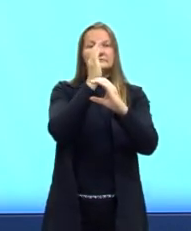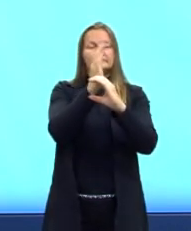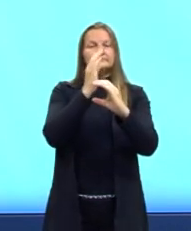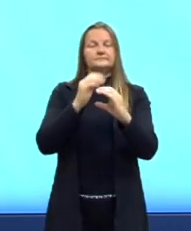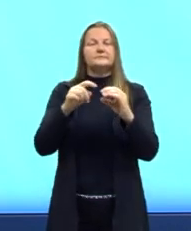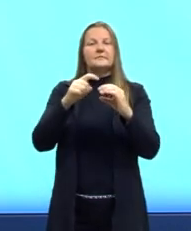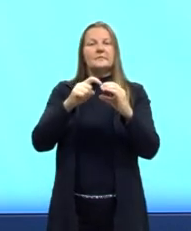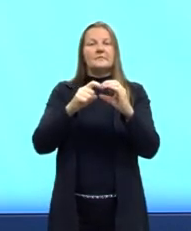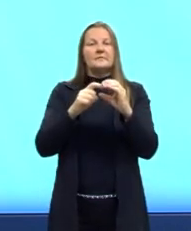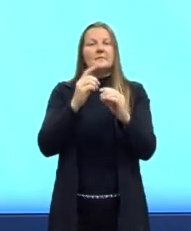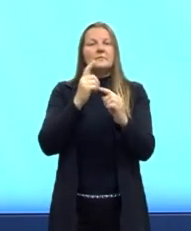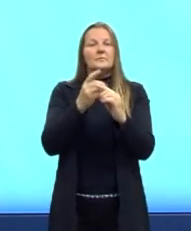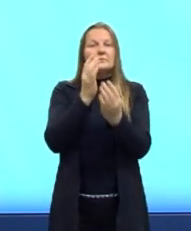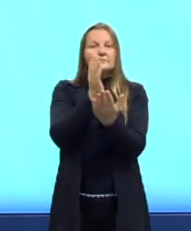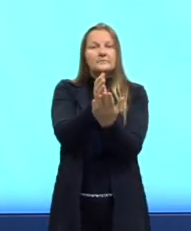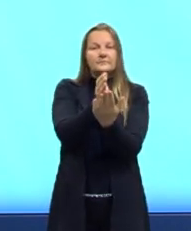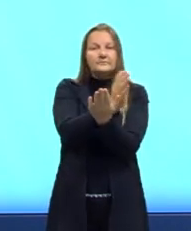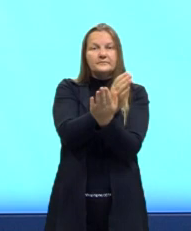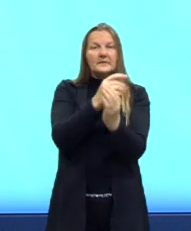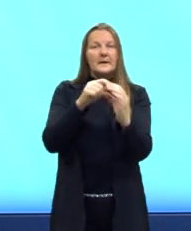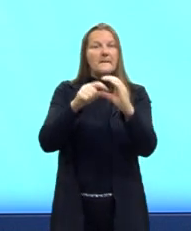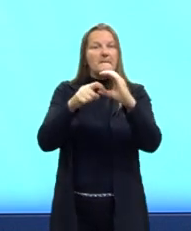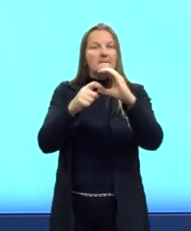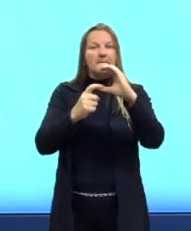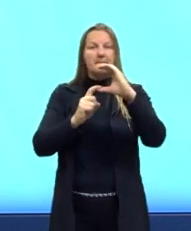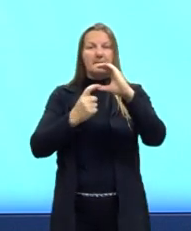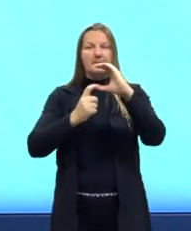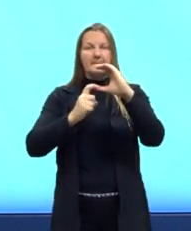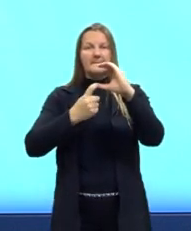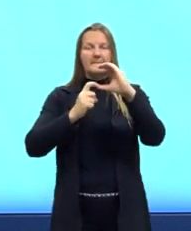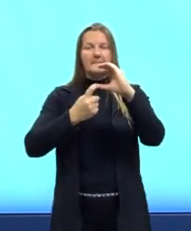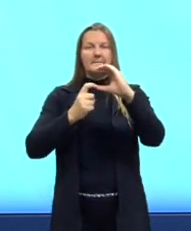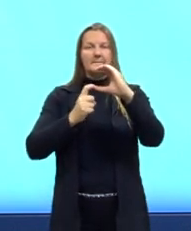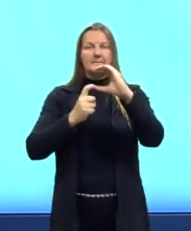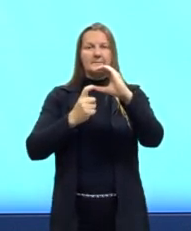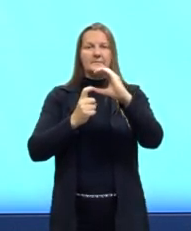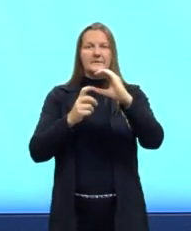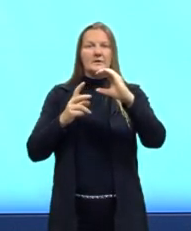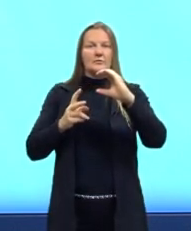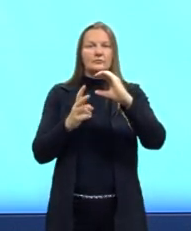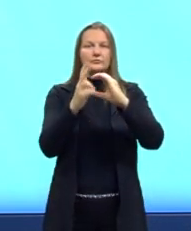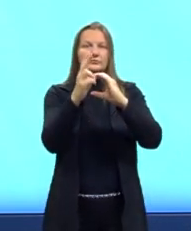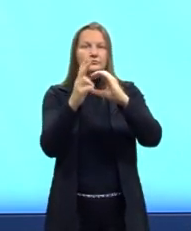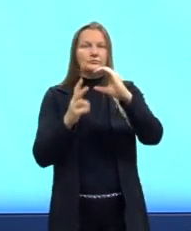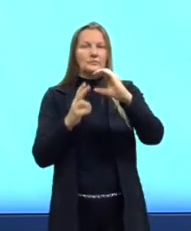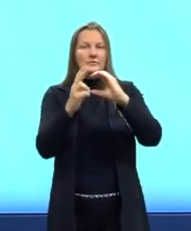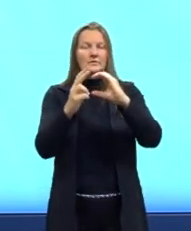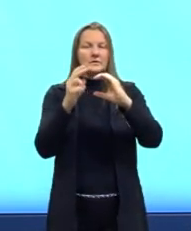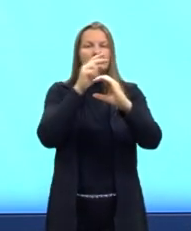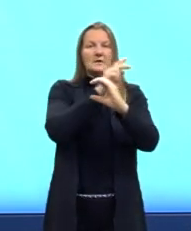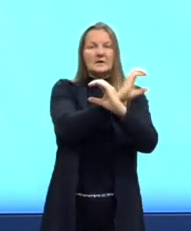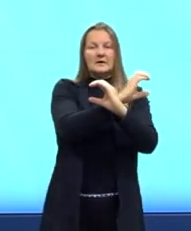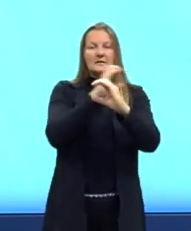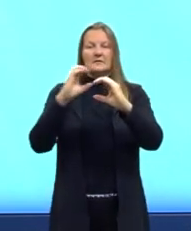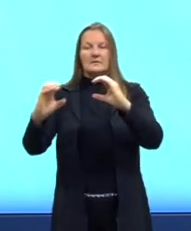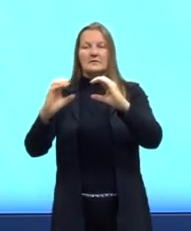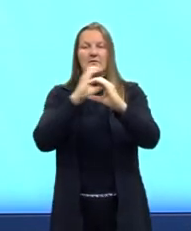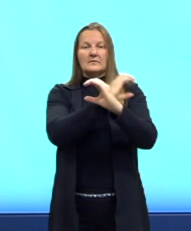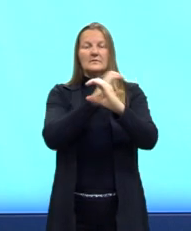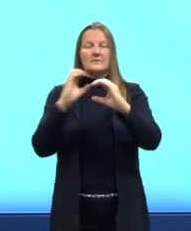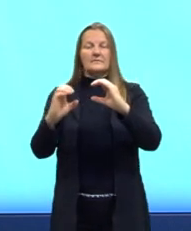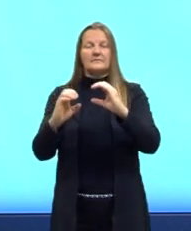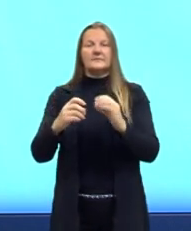aberta, vai interromper a cadeia principal carbônica. A cadeia carbônica vai estar entre os átomos de carbono. E a